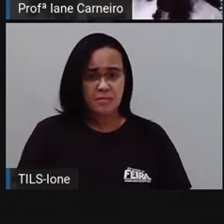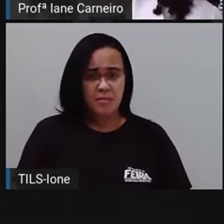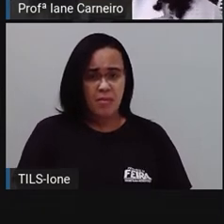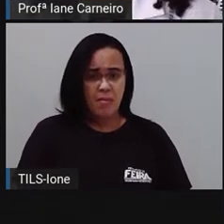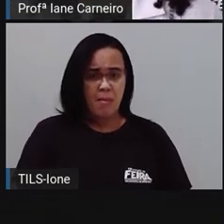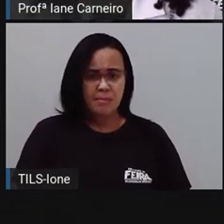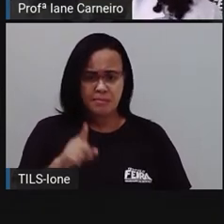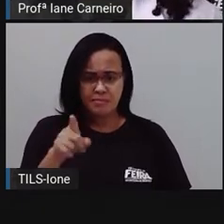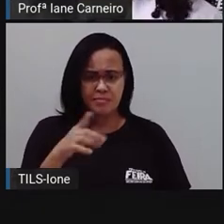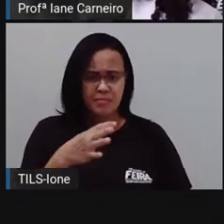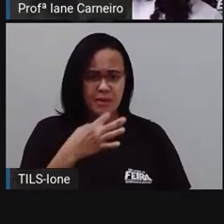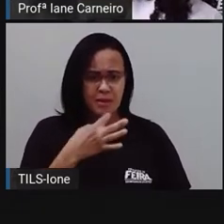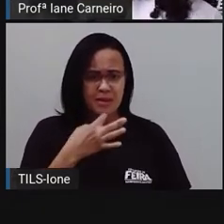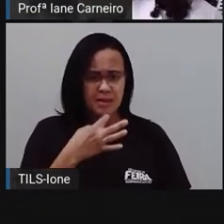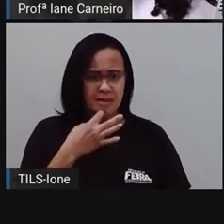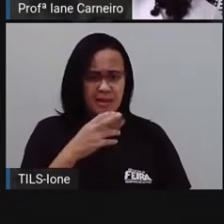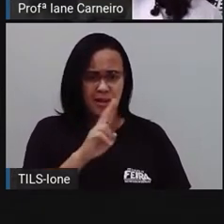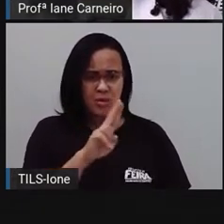Você conhece a ariranha?